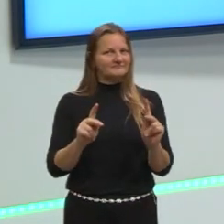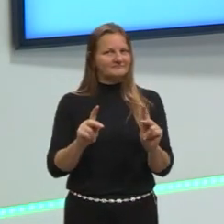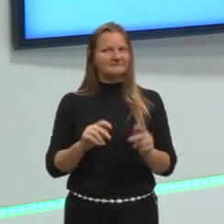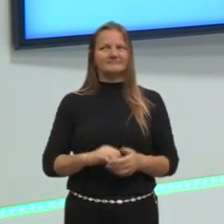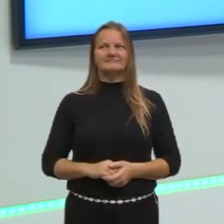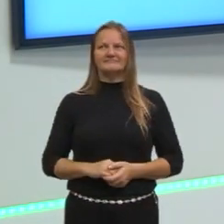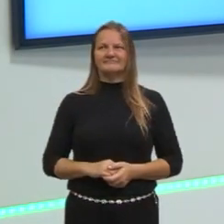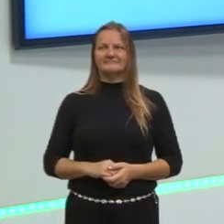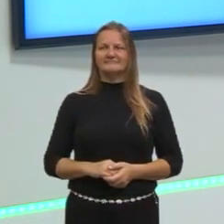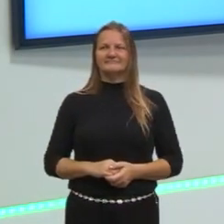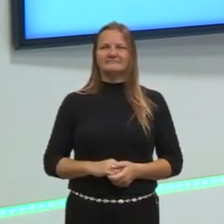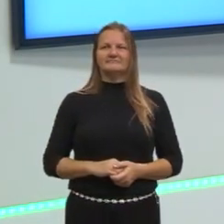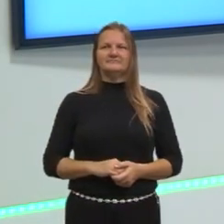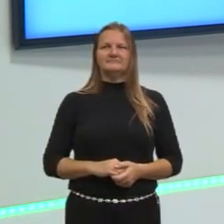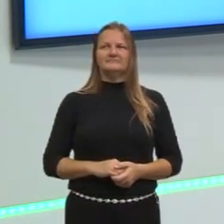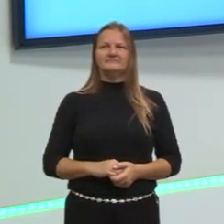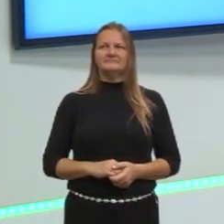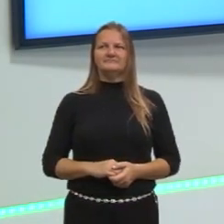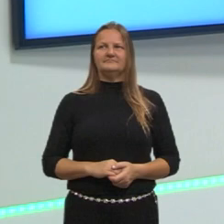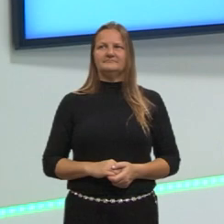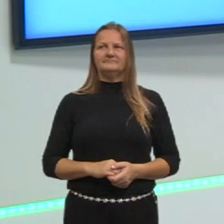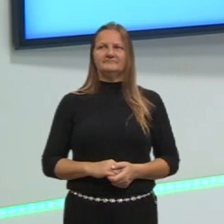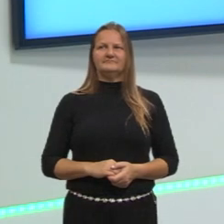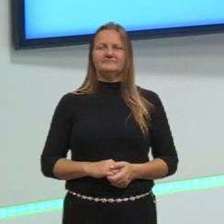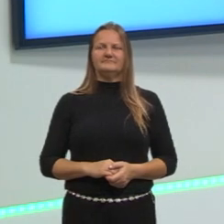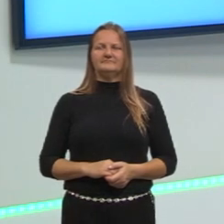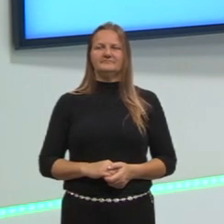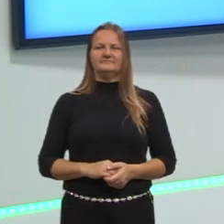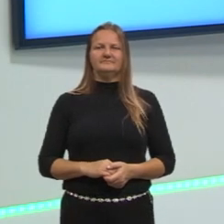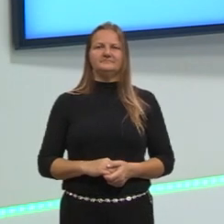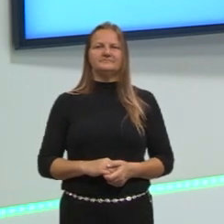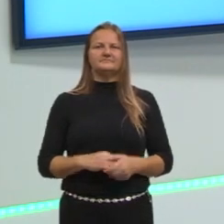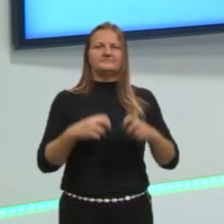certo se estiver lá tudo misturado, química, física e biologia.